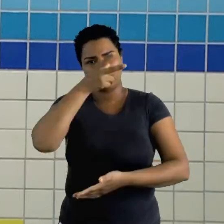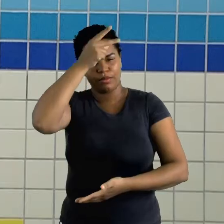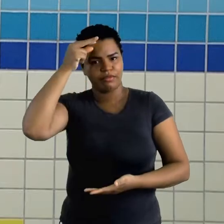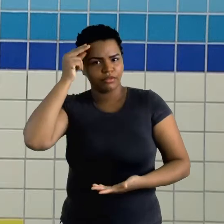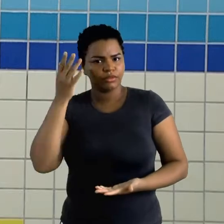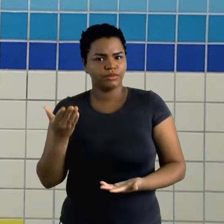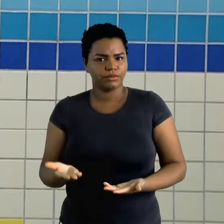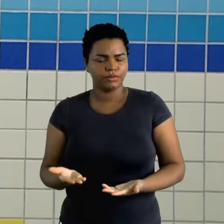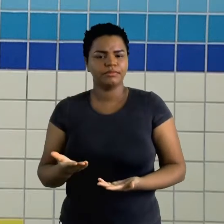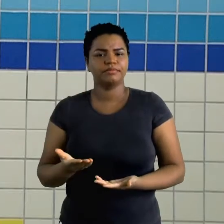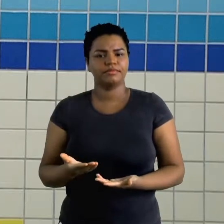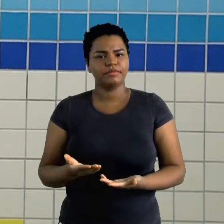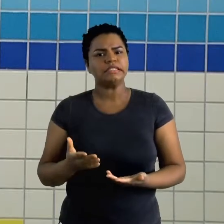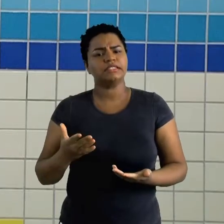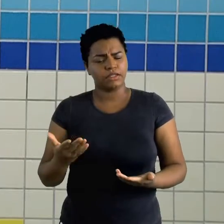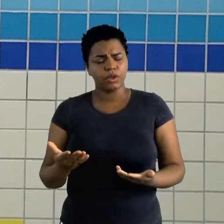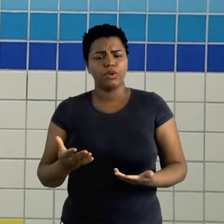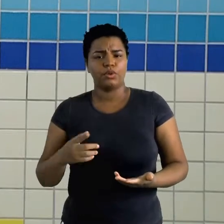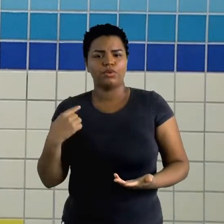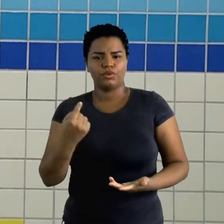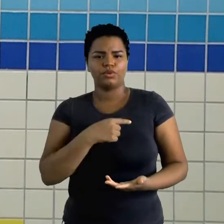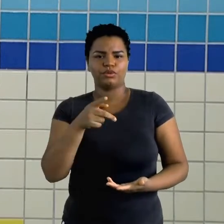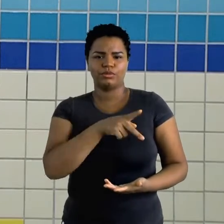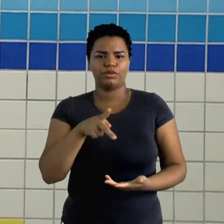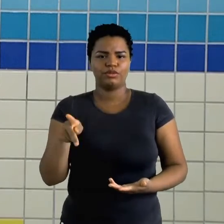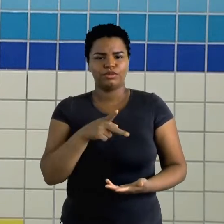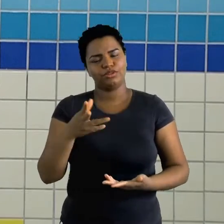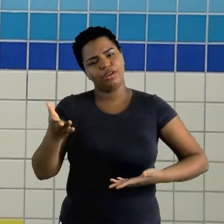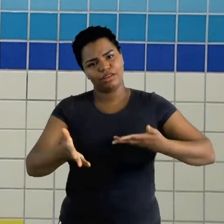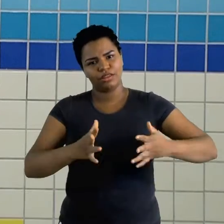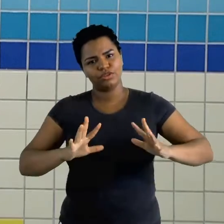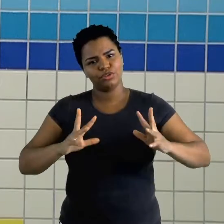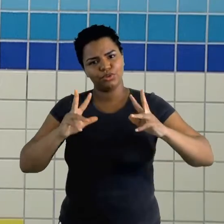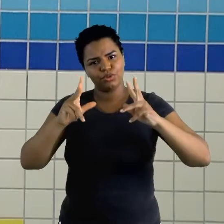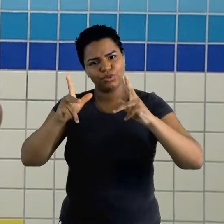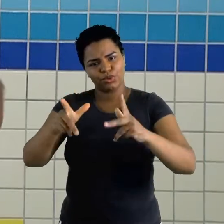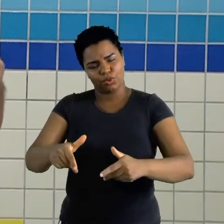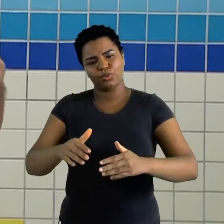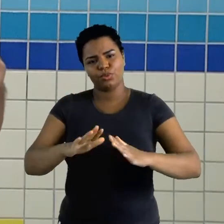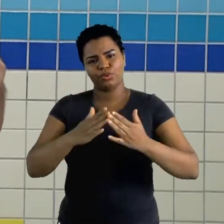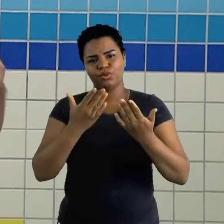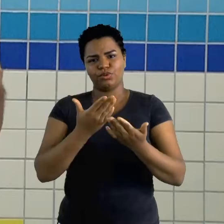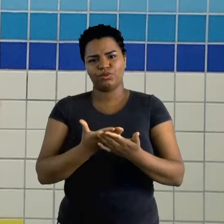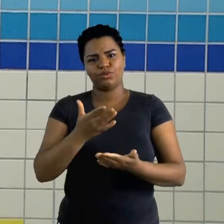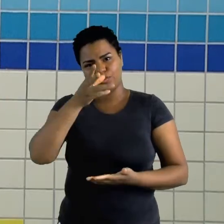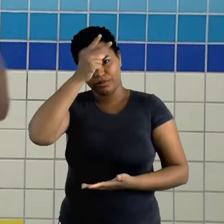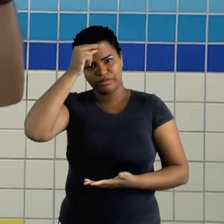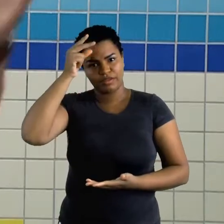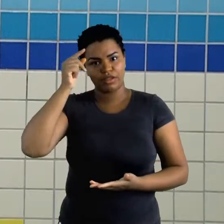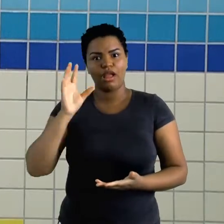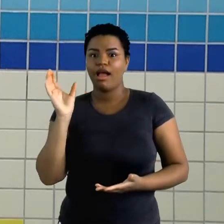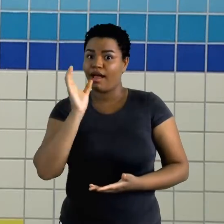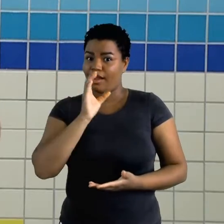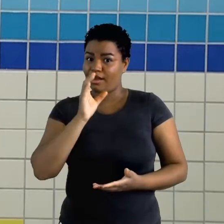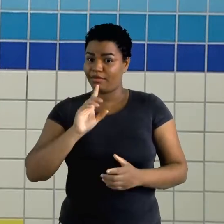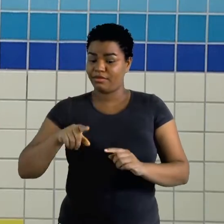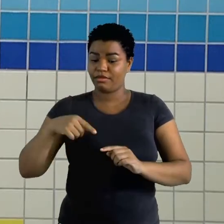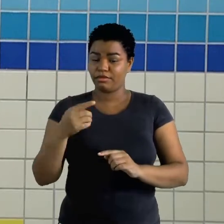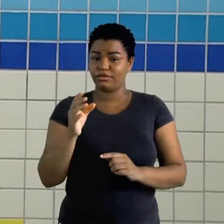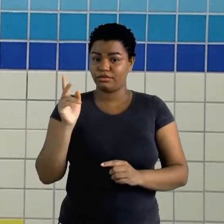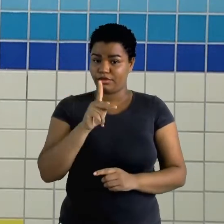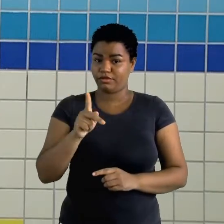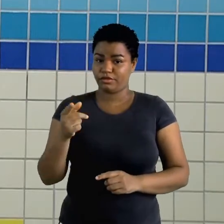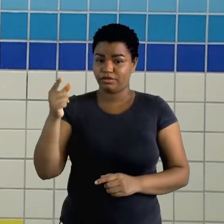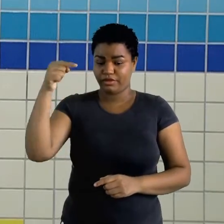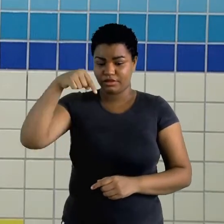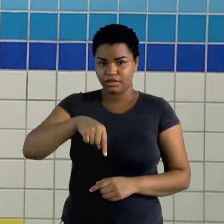professores atendem toda a rede. Então, logo, logo, o seu professor vai tá aparecendo por aqui. Então, vamos pra aula, vamos fazer